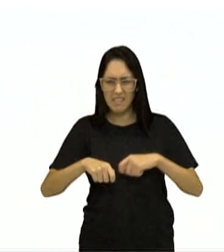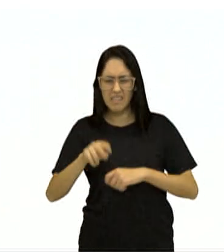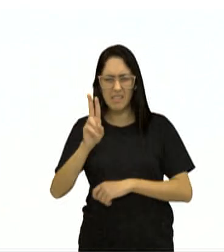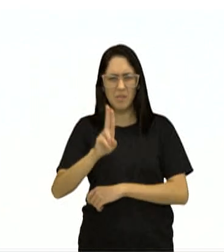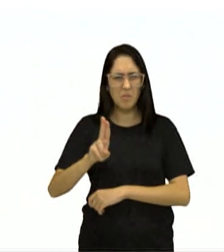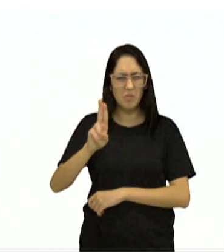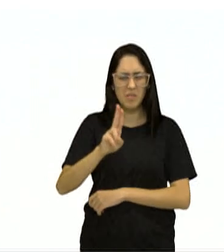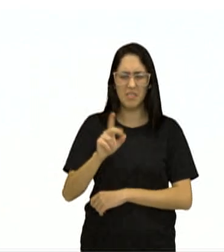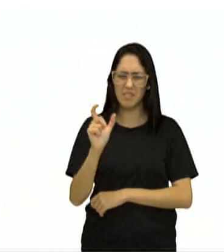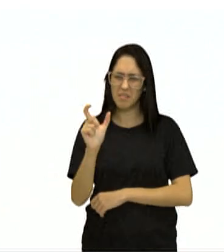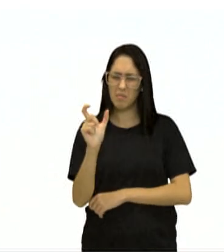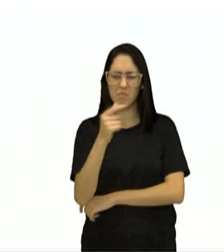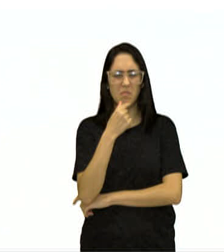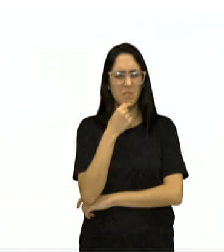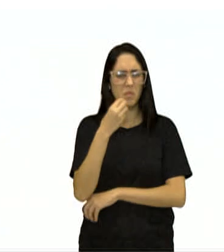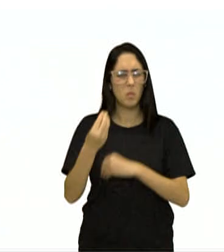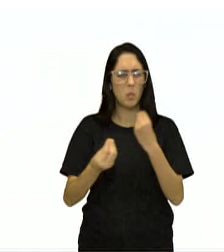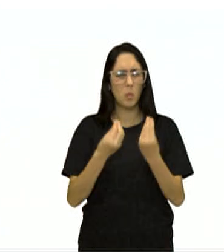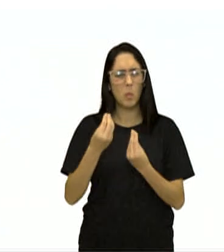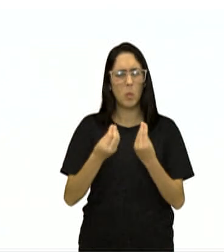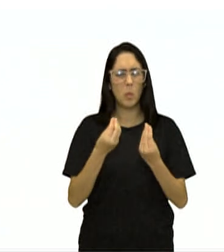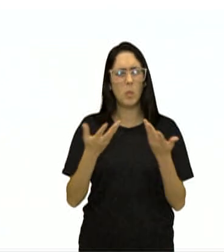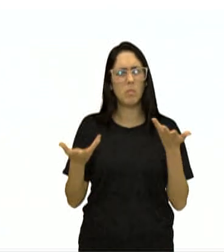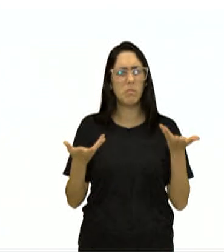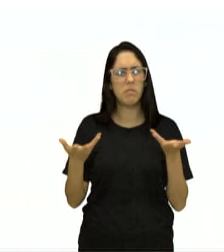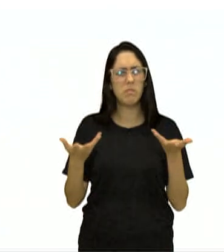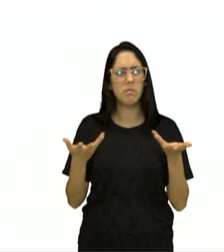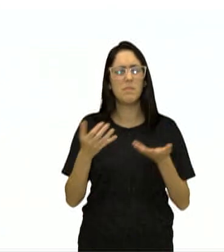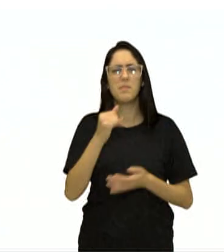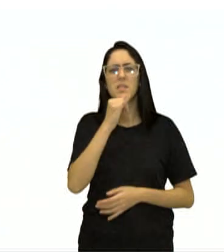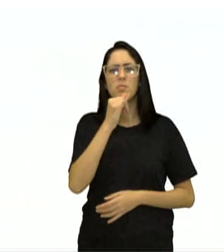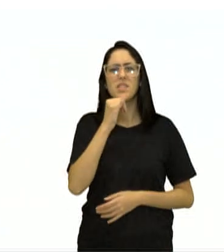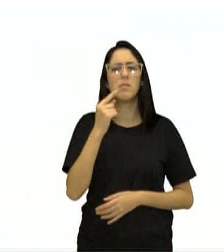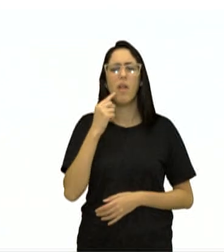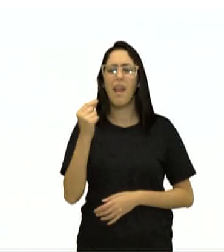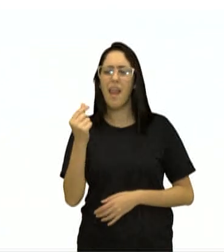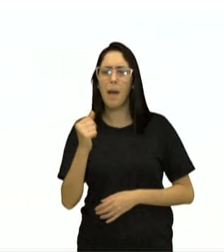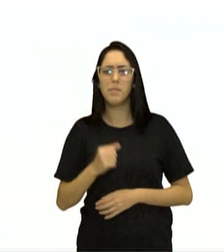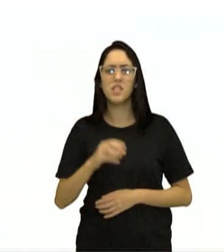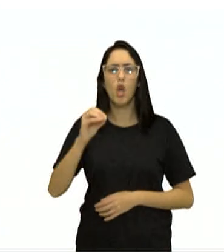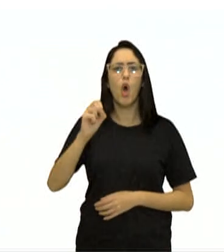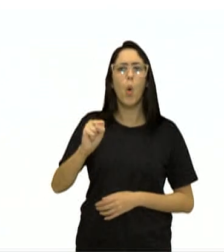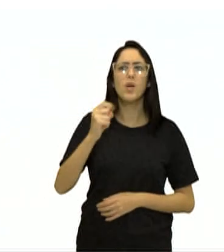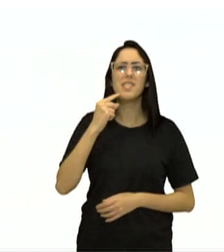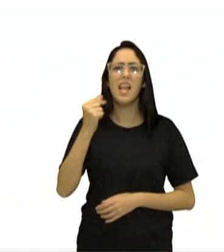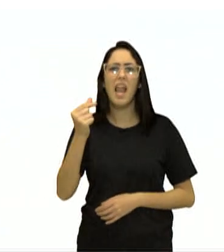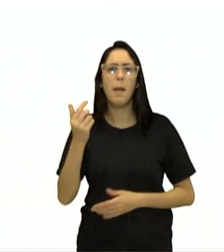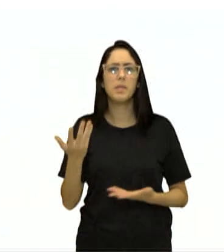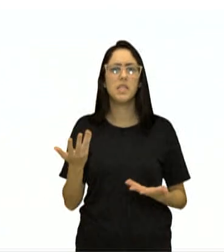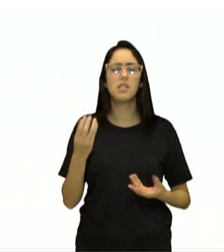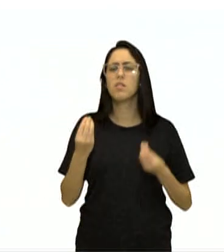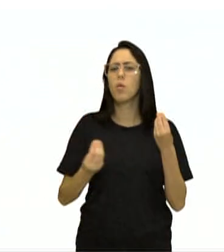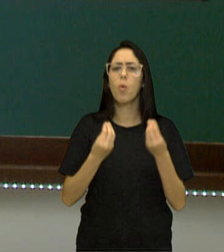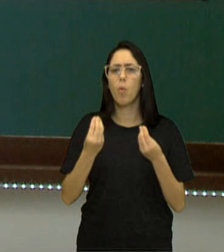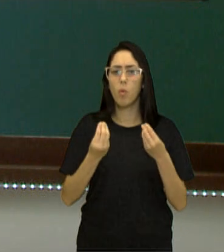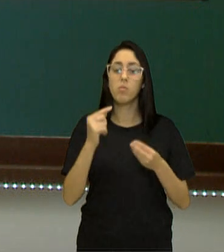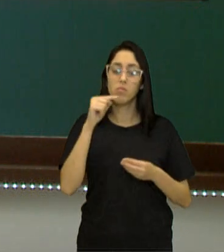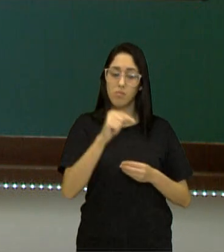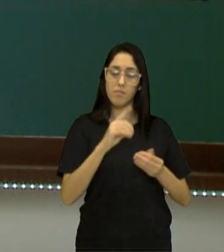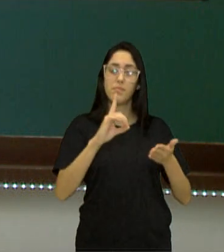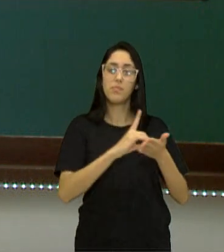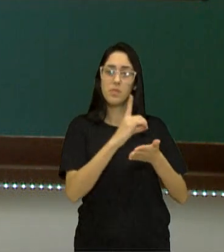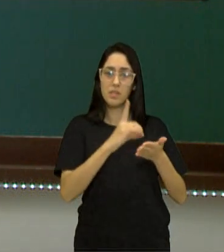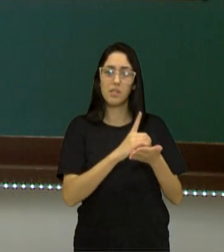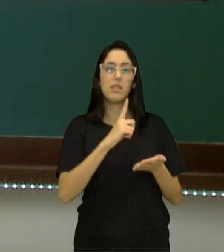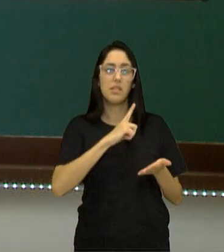e singular? Porque nem lápis. É. O lápis, os lápis, os lápises. Um dicionário vai auxiliar